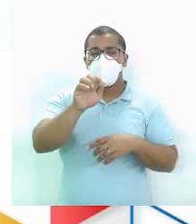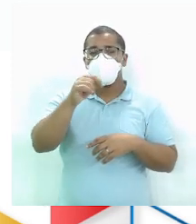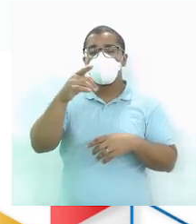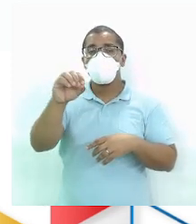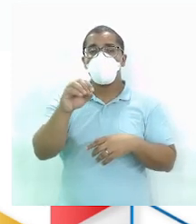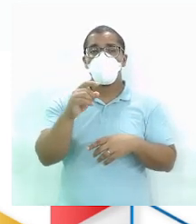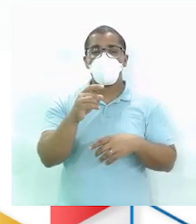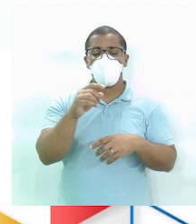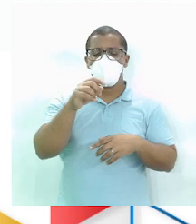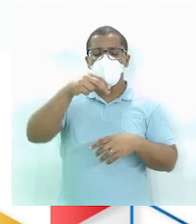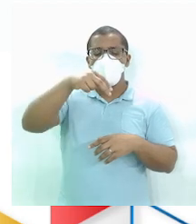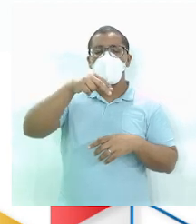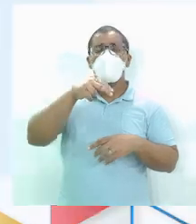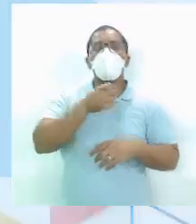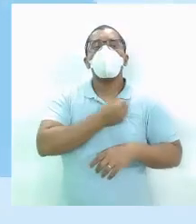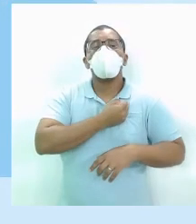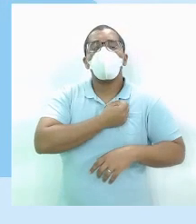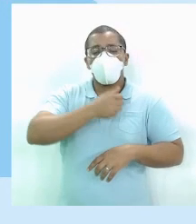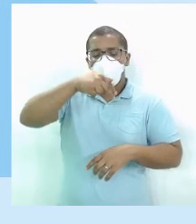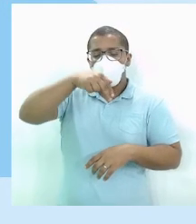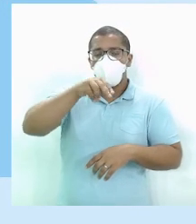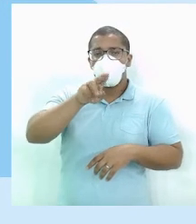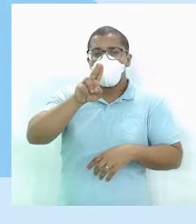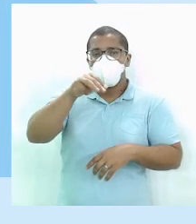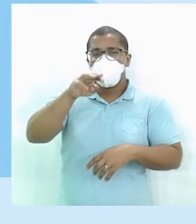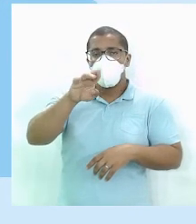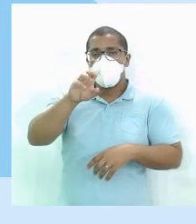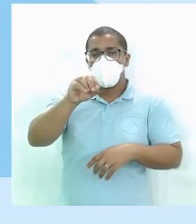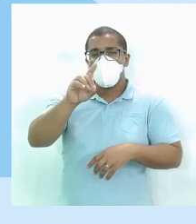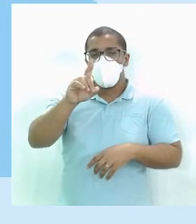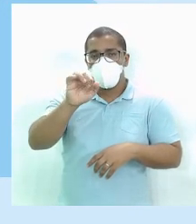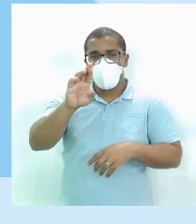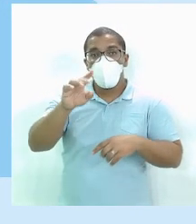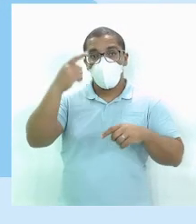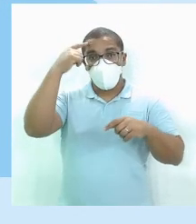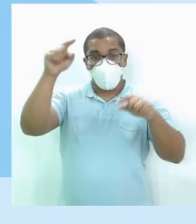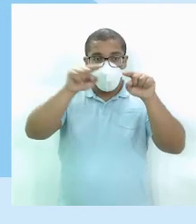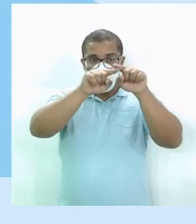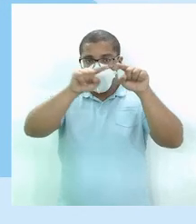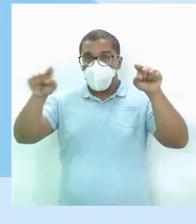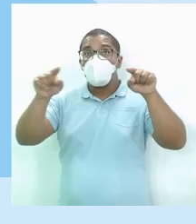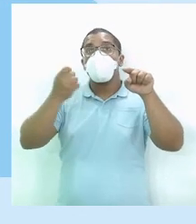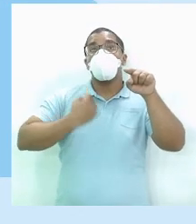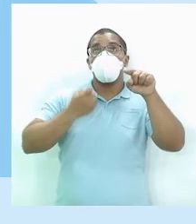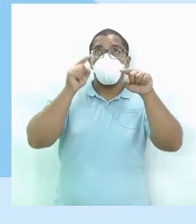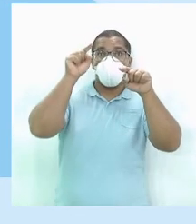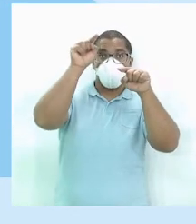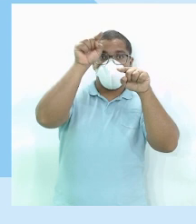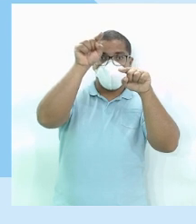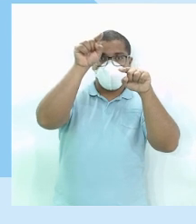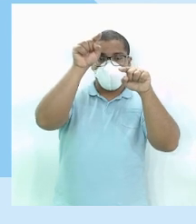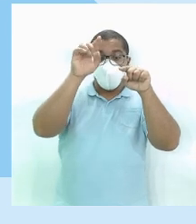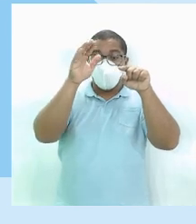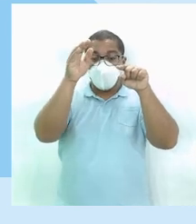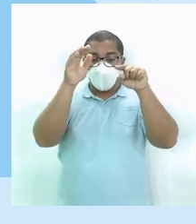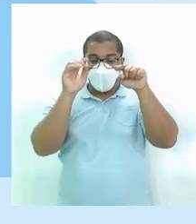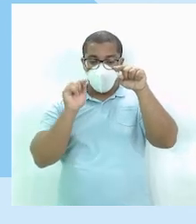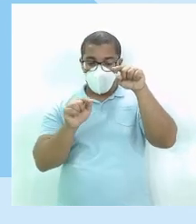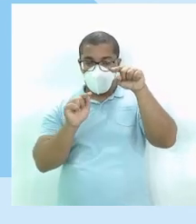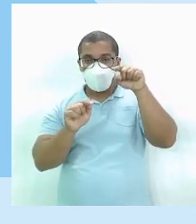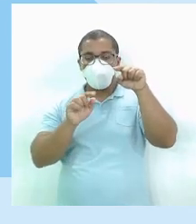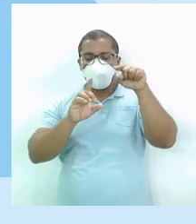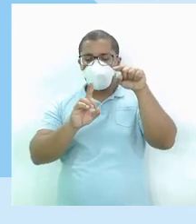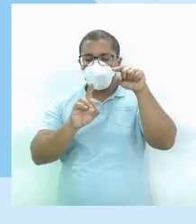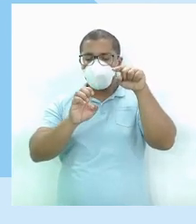o numerador? É o número que fica acima do traço da fração Ok? Denominador é o que fica na parte de baixo